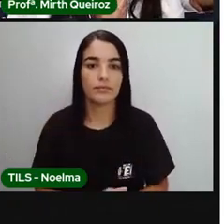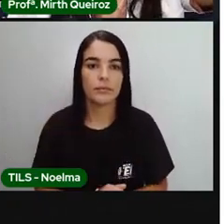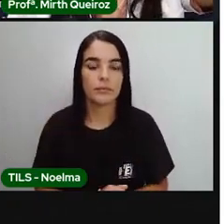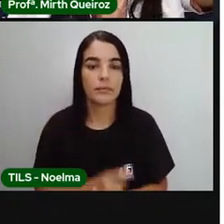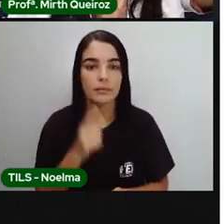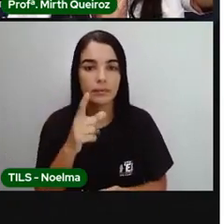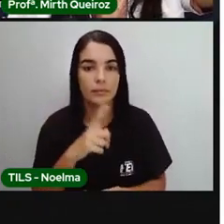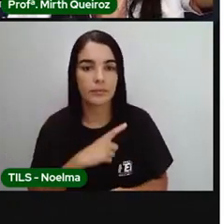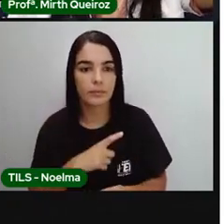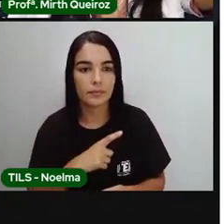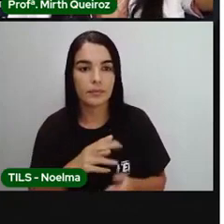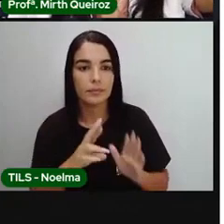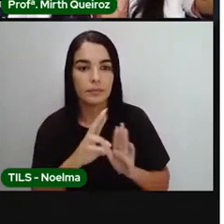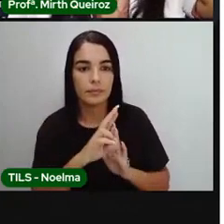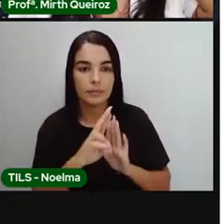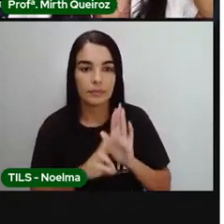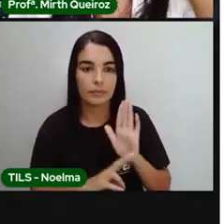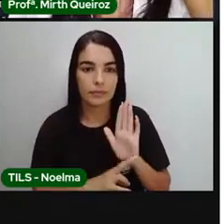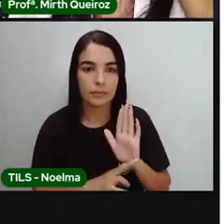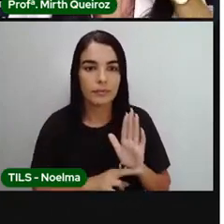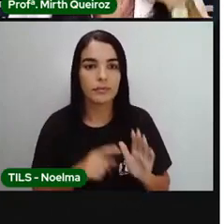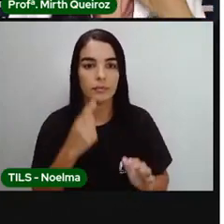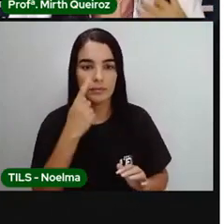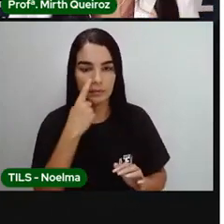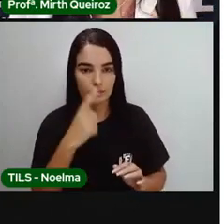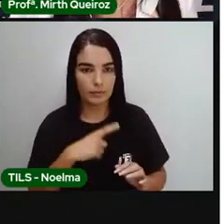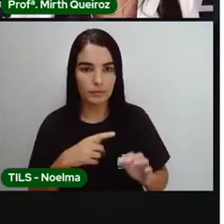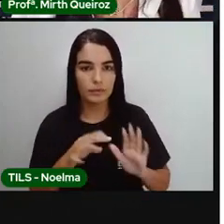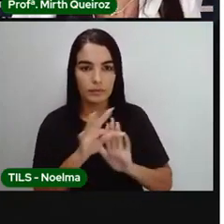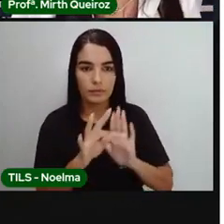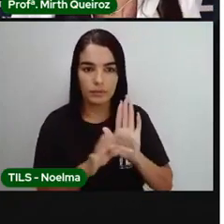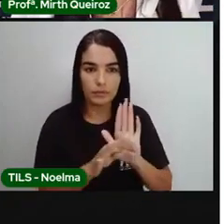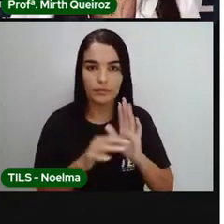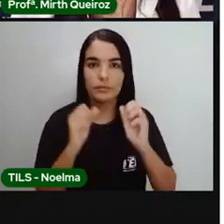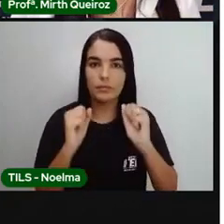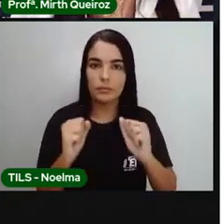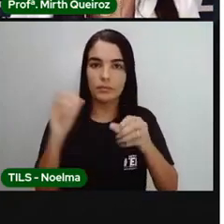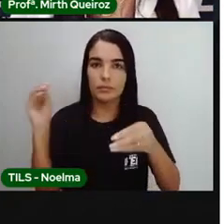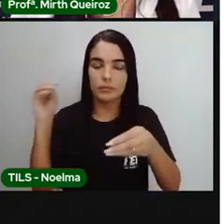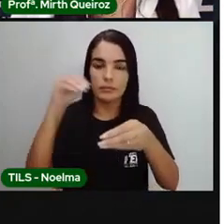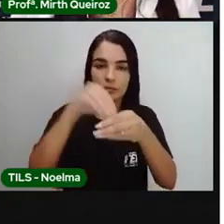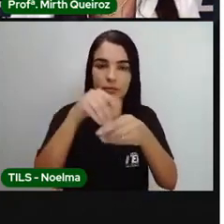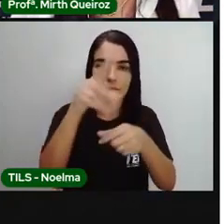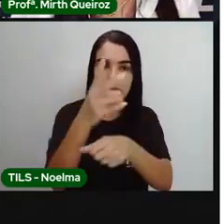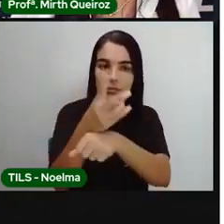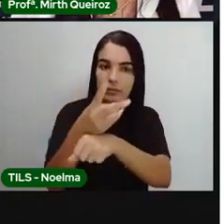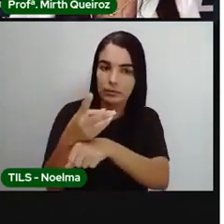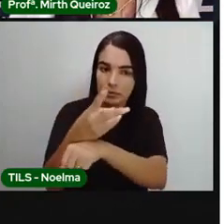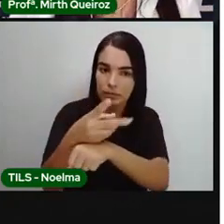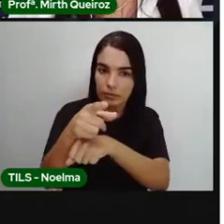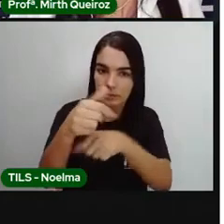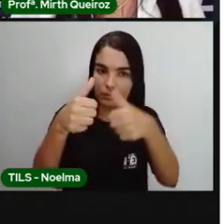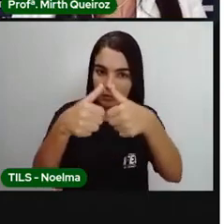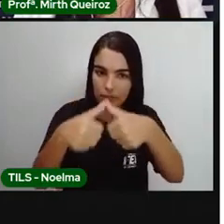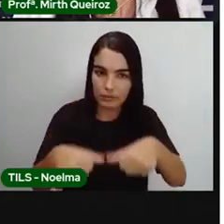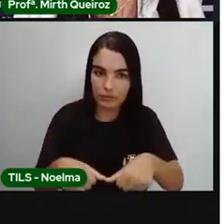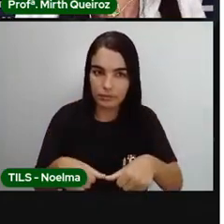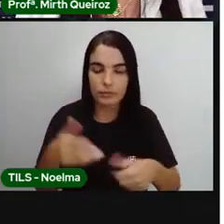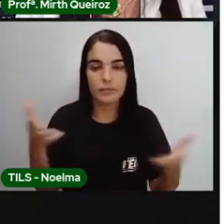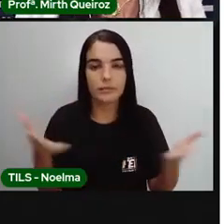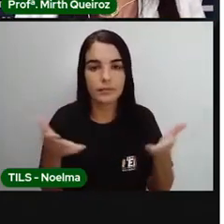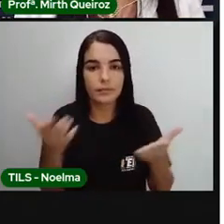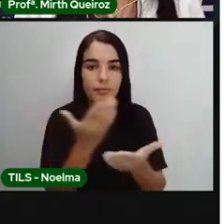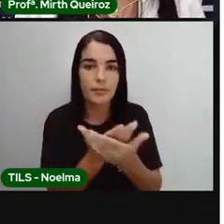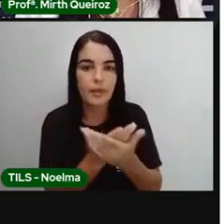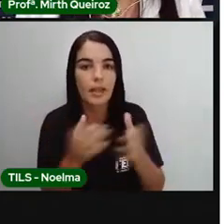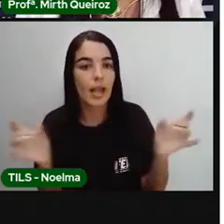As referências, os textos que a gente viu para poder utilizar nessa aula estão aqui. E a nossa